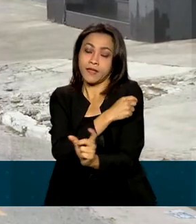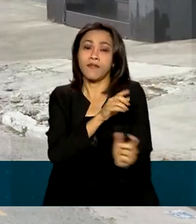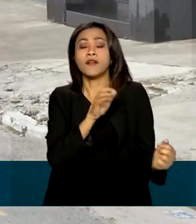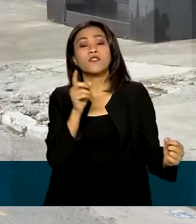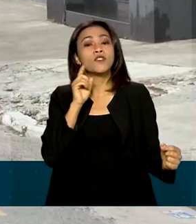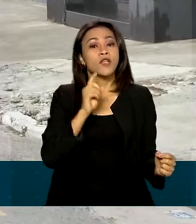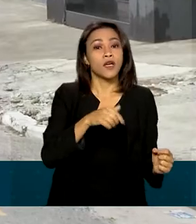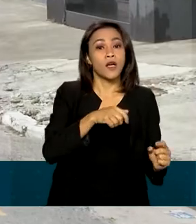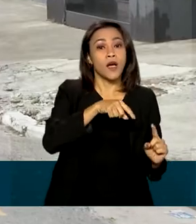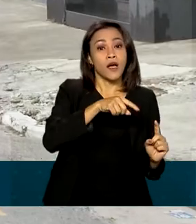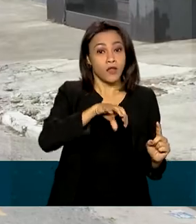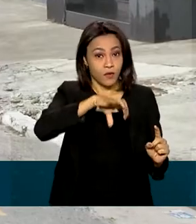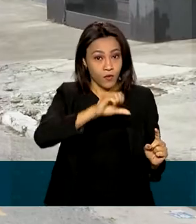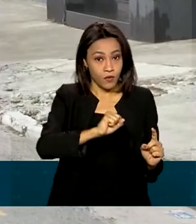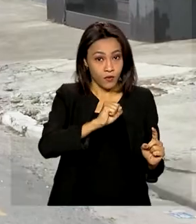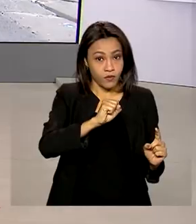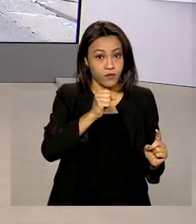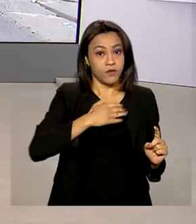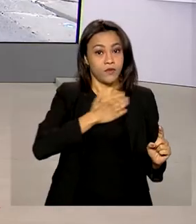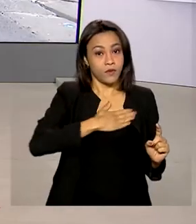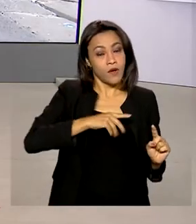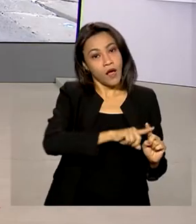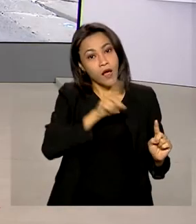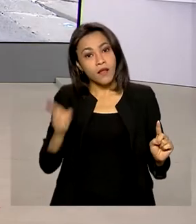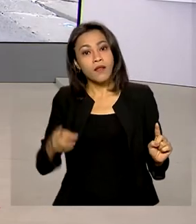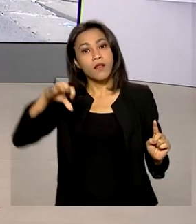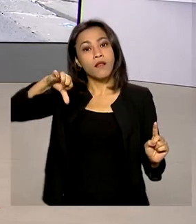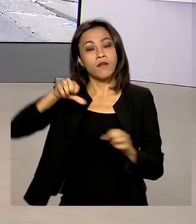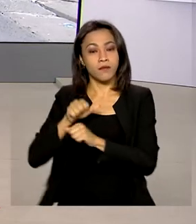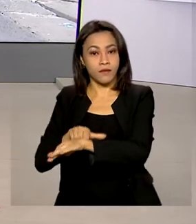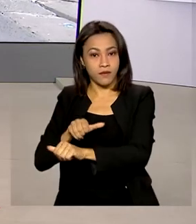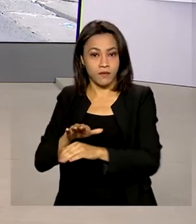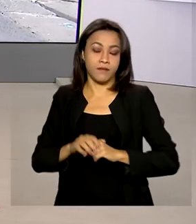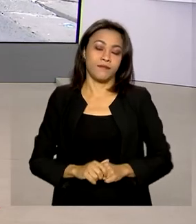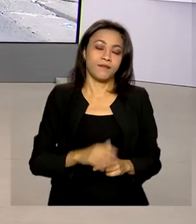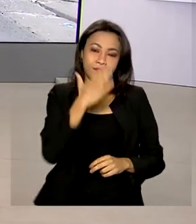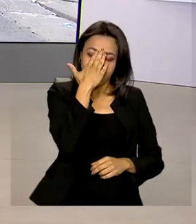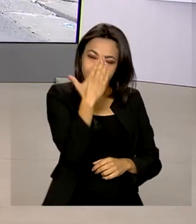setembro. Renata, volto com você no estúdio. Obrigada, Érica, pelas suas informações.